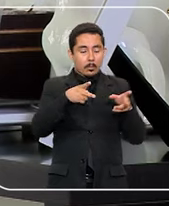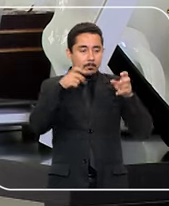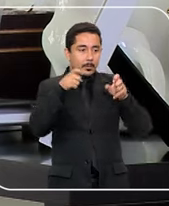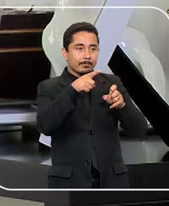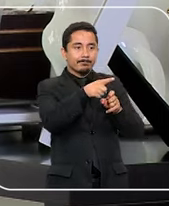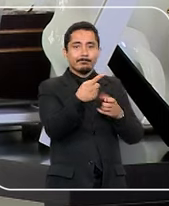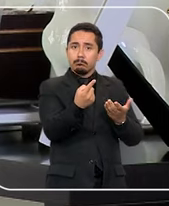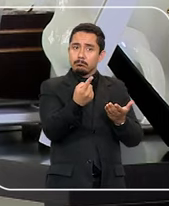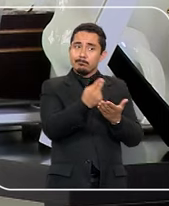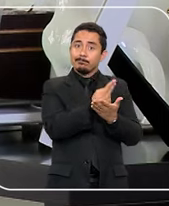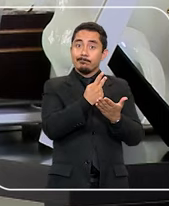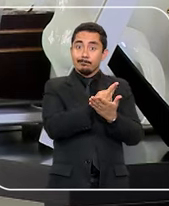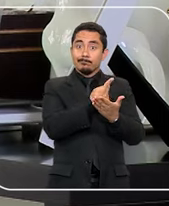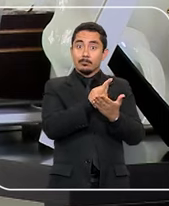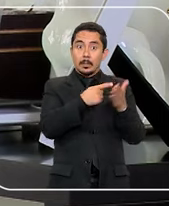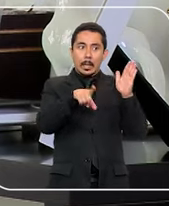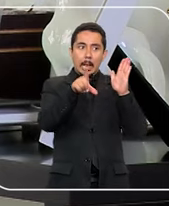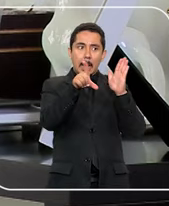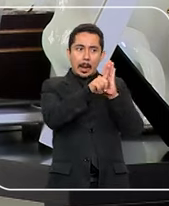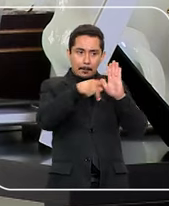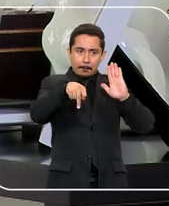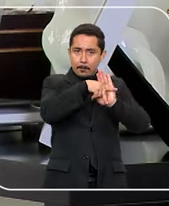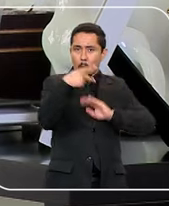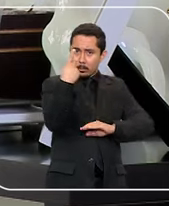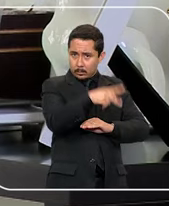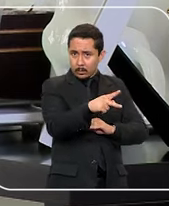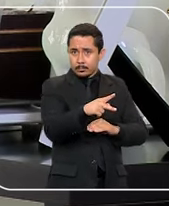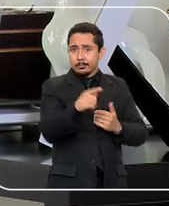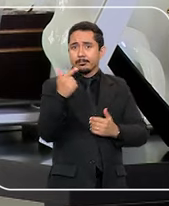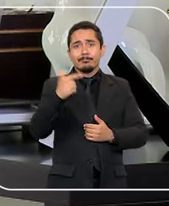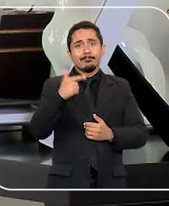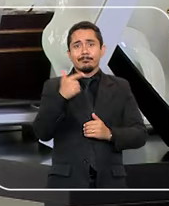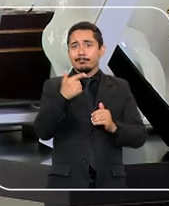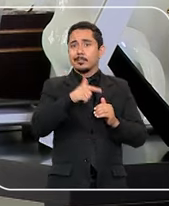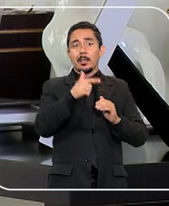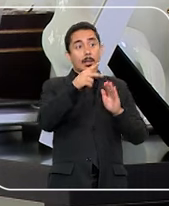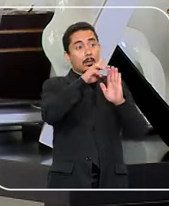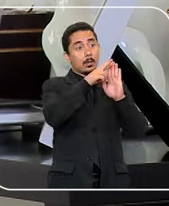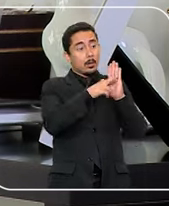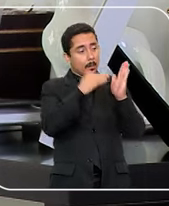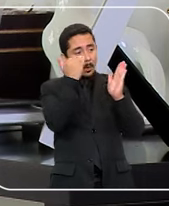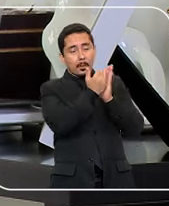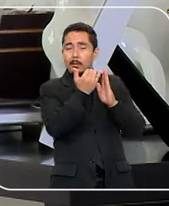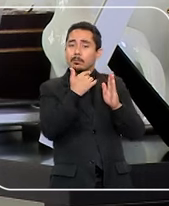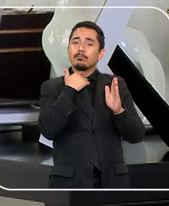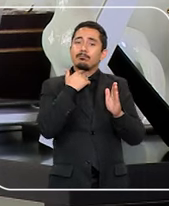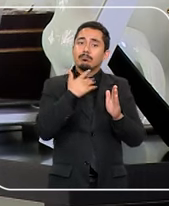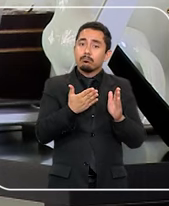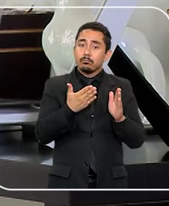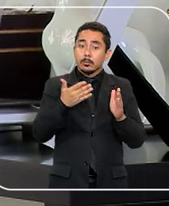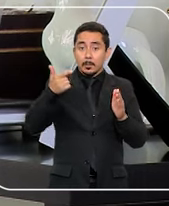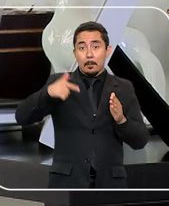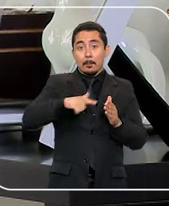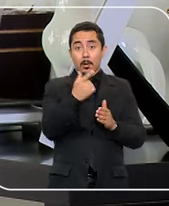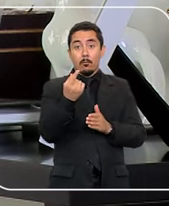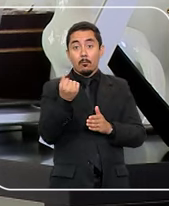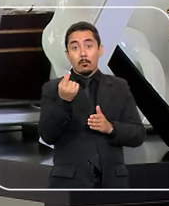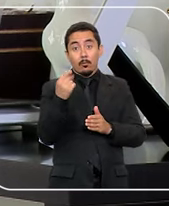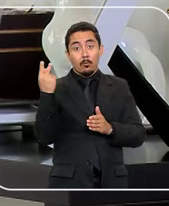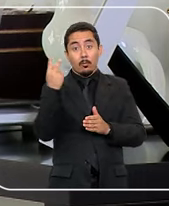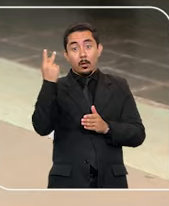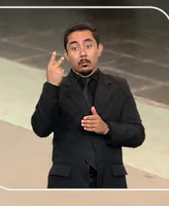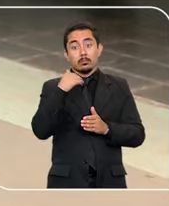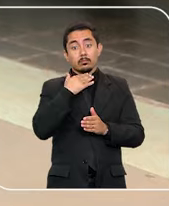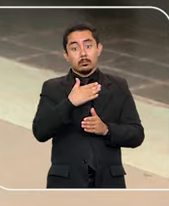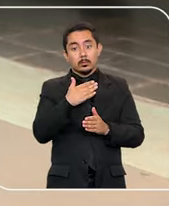ocupação era irregular e não existia legislação própria para regulamentar a forma e a cobrança do preço